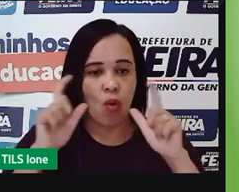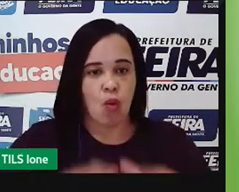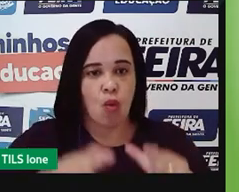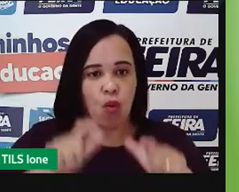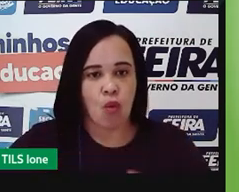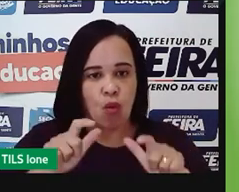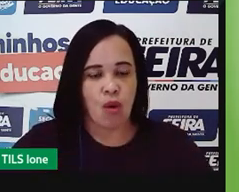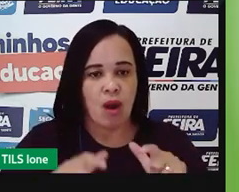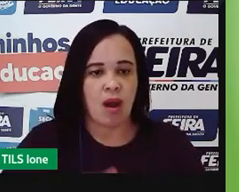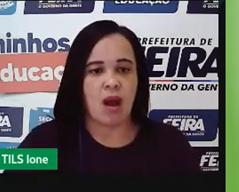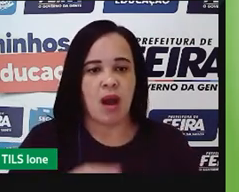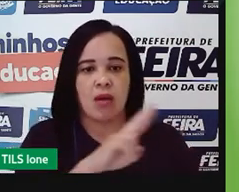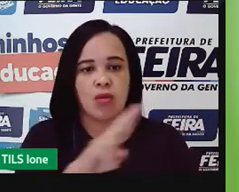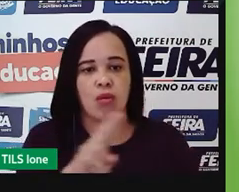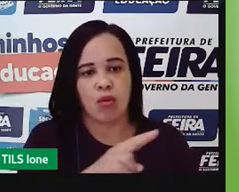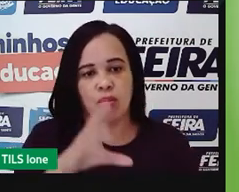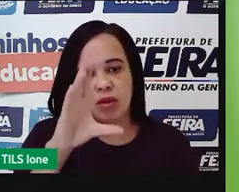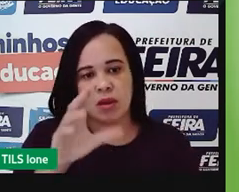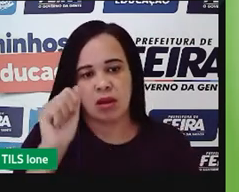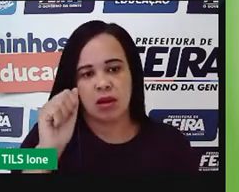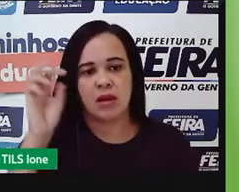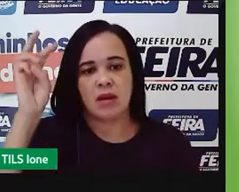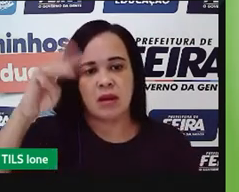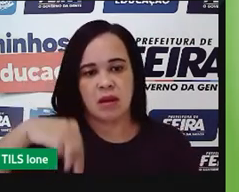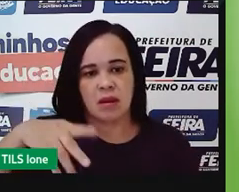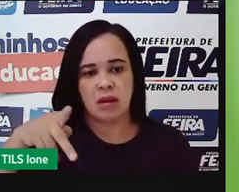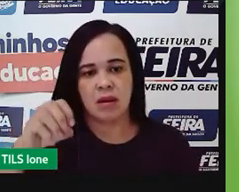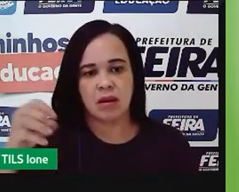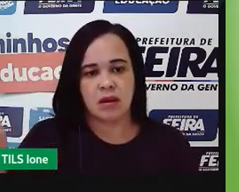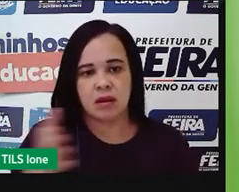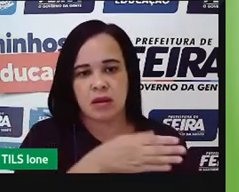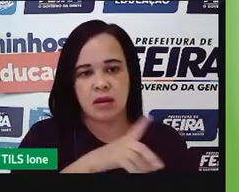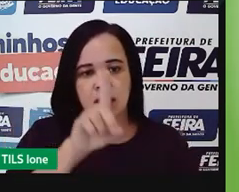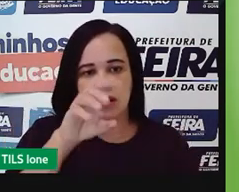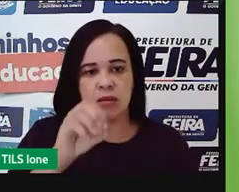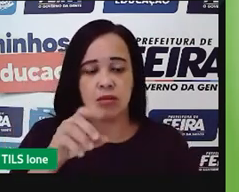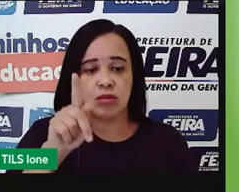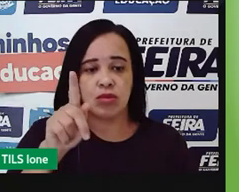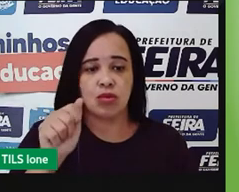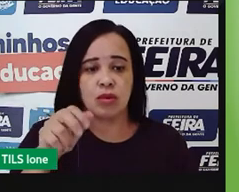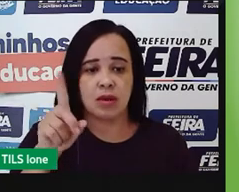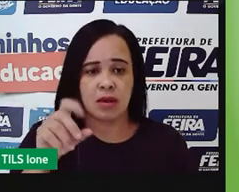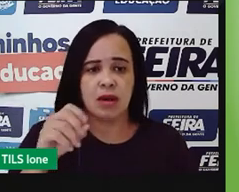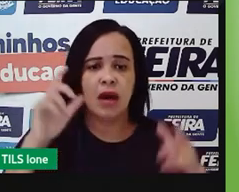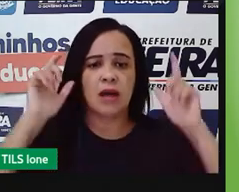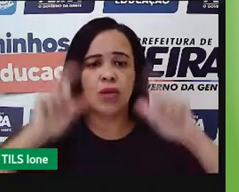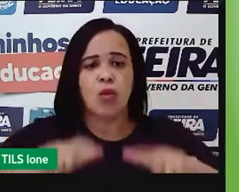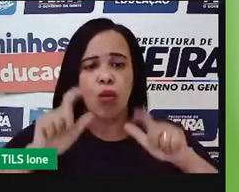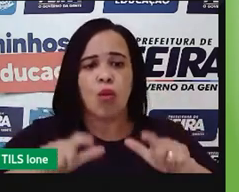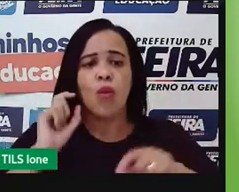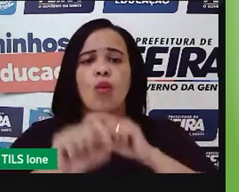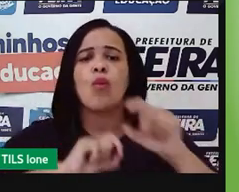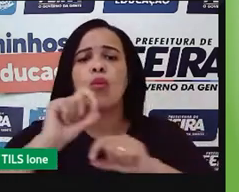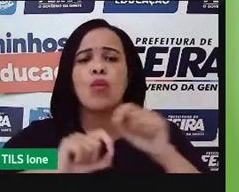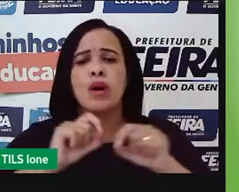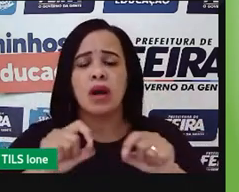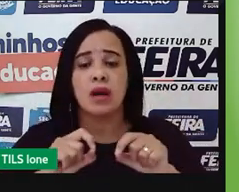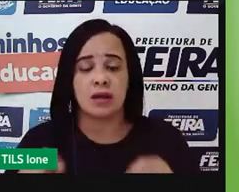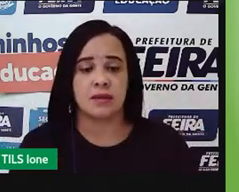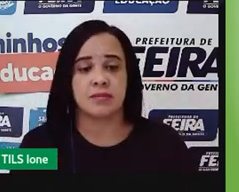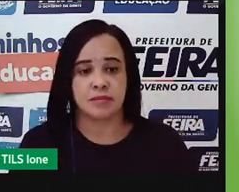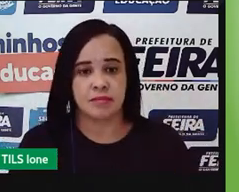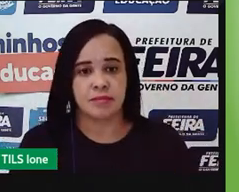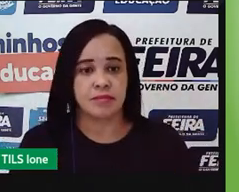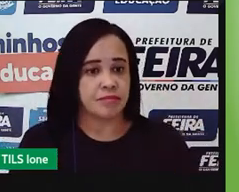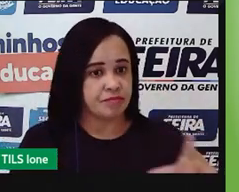pelas atividades econômicas, pelos valores econômicos que ele movimenta com relação a essa atividade aí. E outro destaque para a